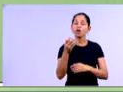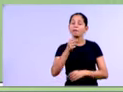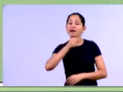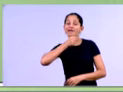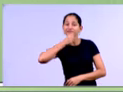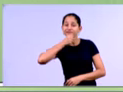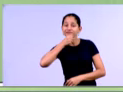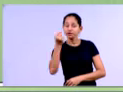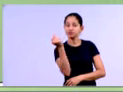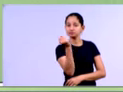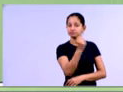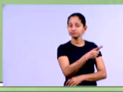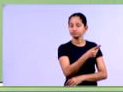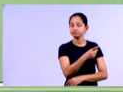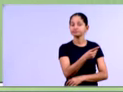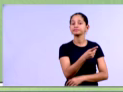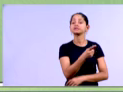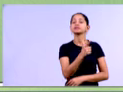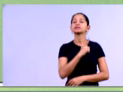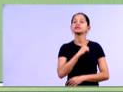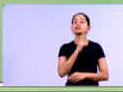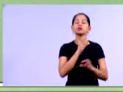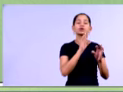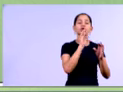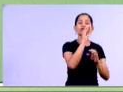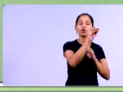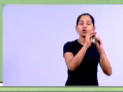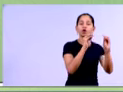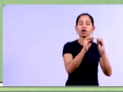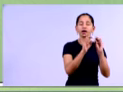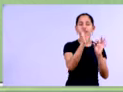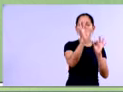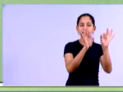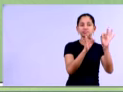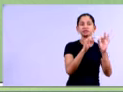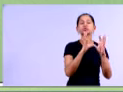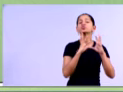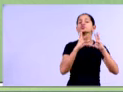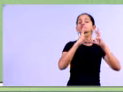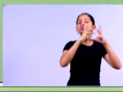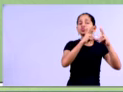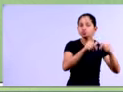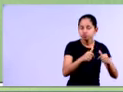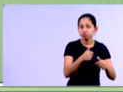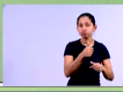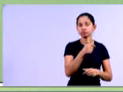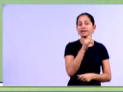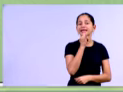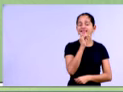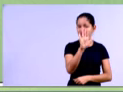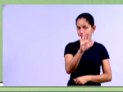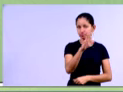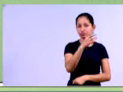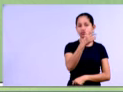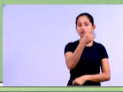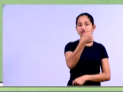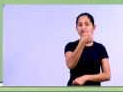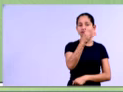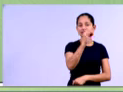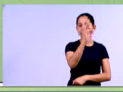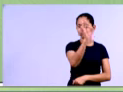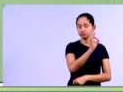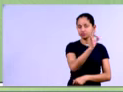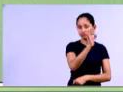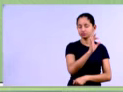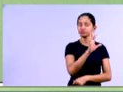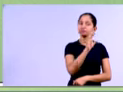2012, nós vamos colocar, cada conta dessa aqui representa 100%, tá? Vamos colocar essa representatividade aí, que nós estamos partindo da